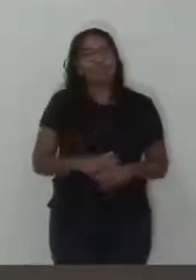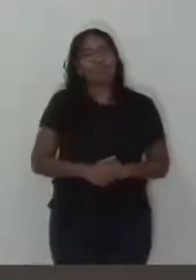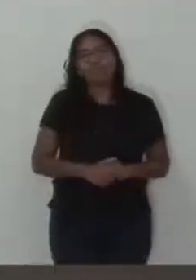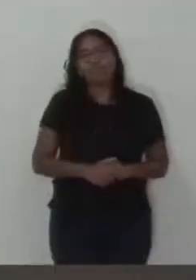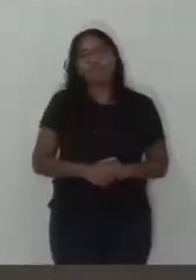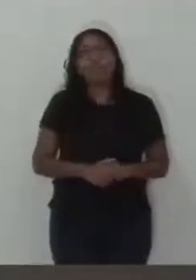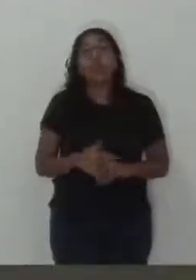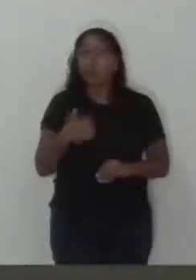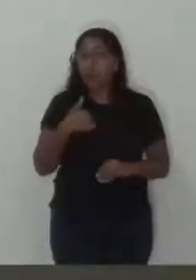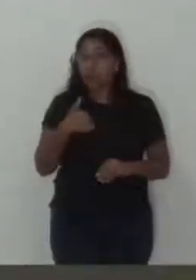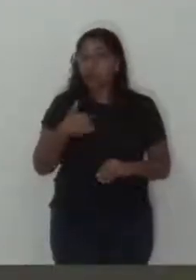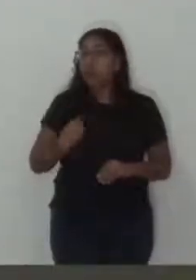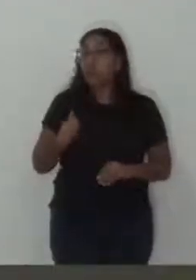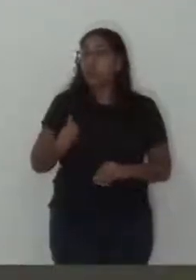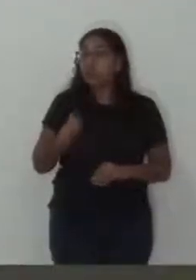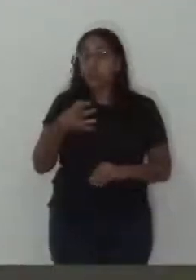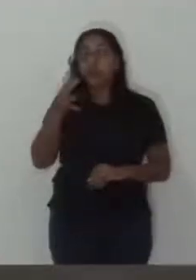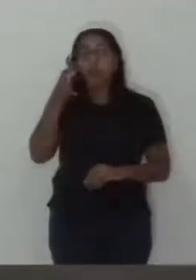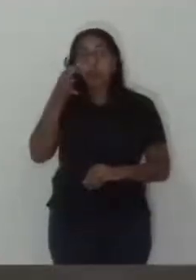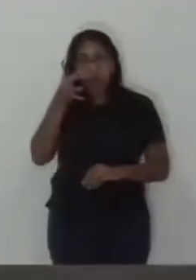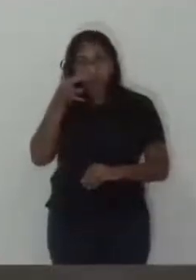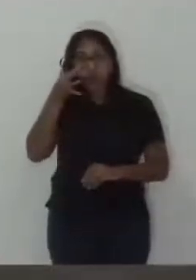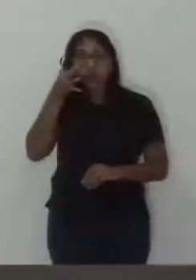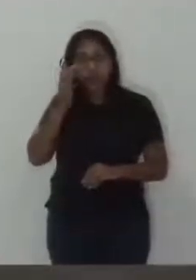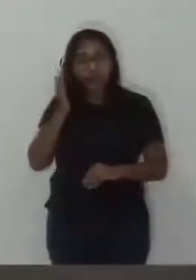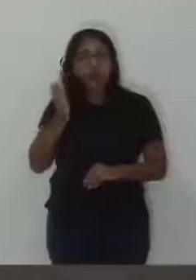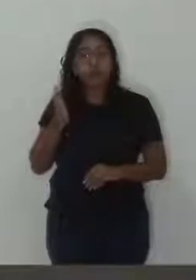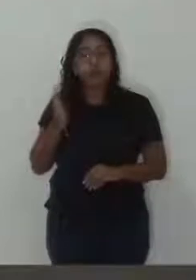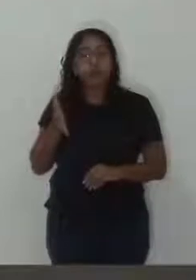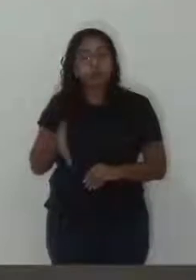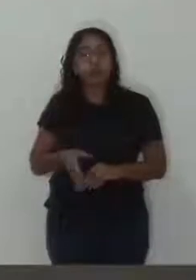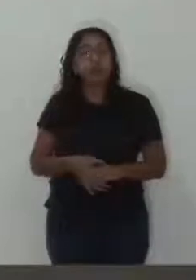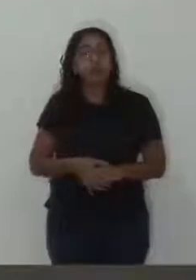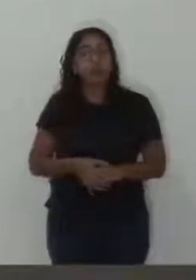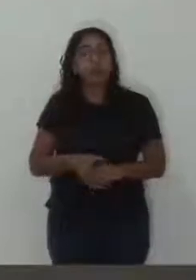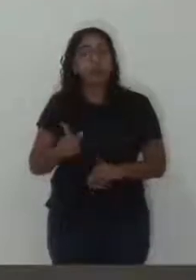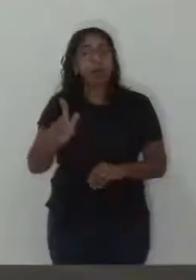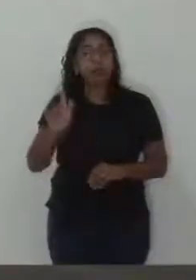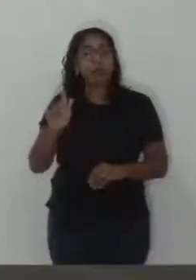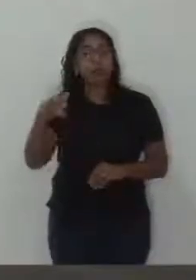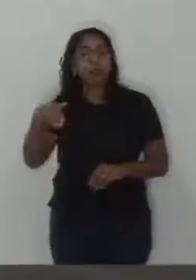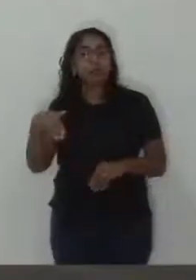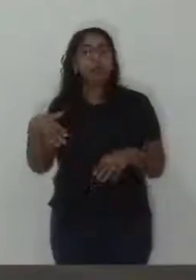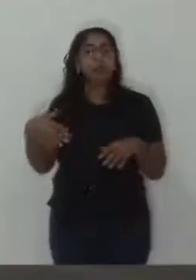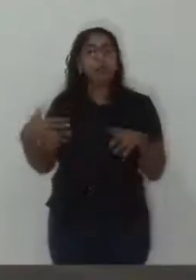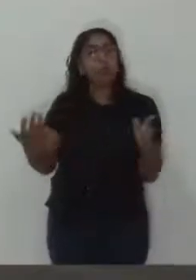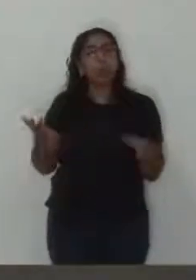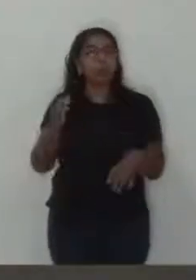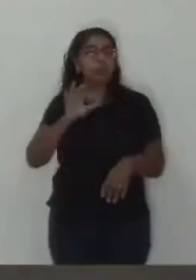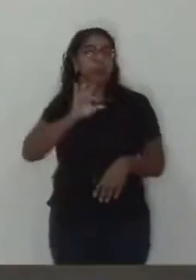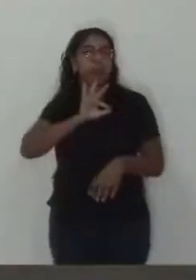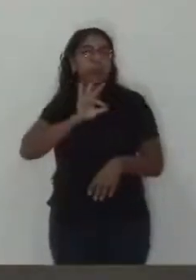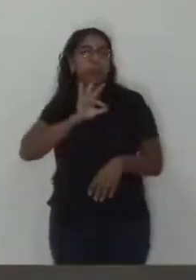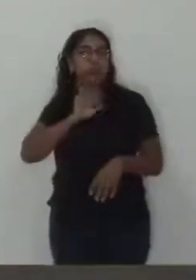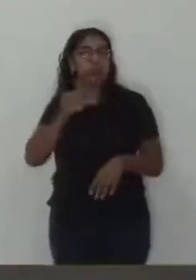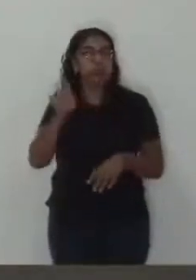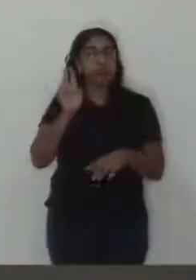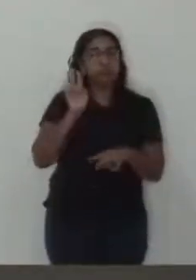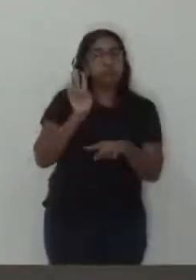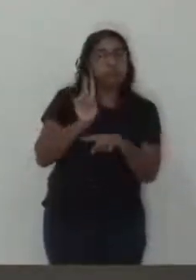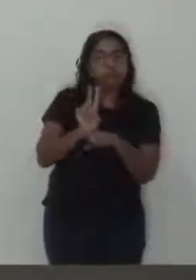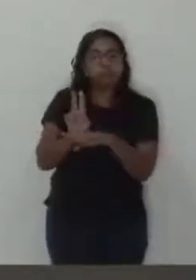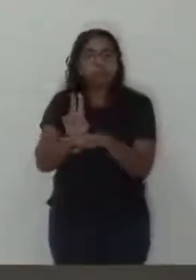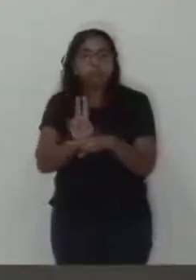eu pude presenciar em mais de uma situação a Guarda, a Polícia Militar atuando para